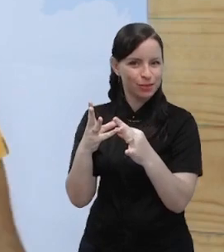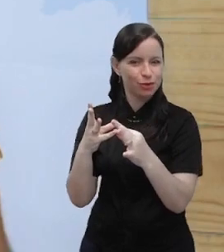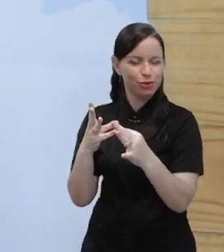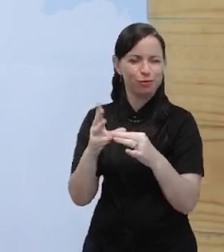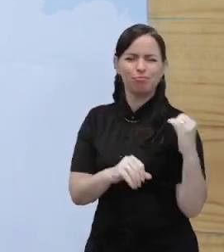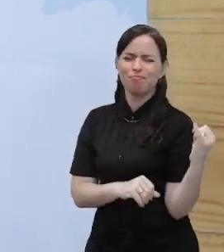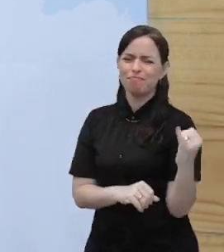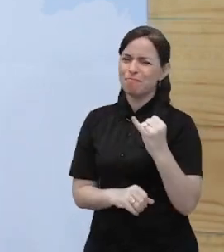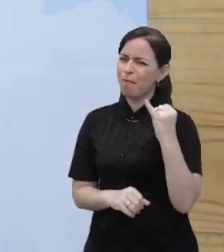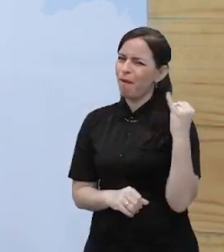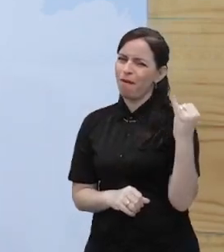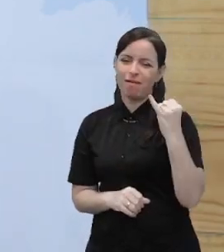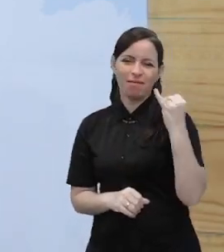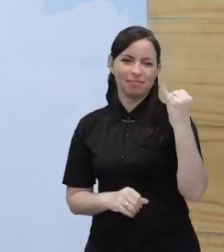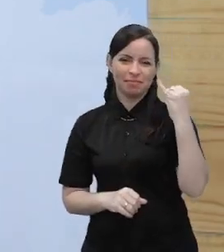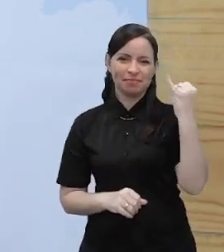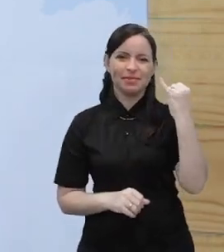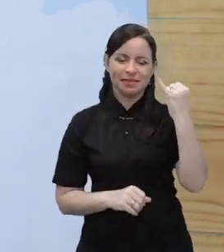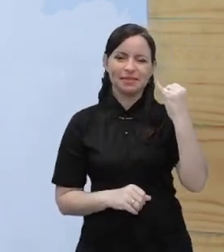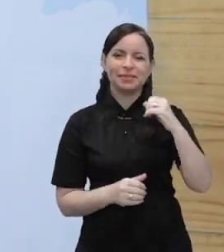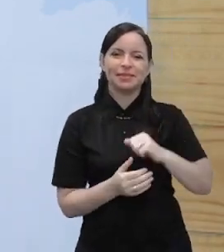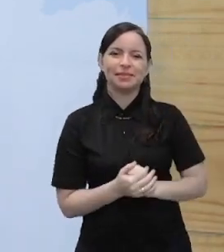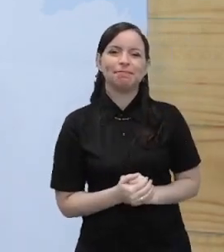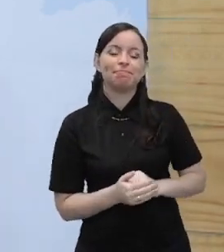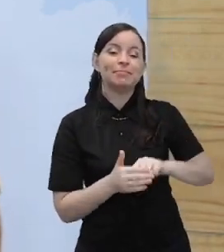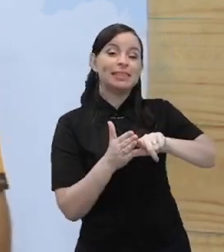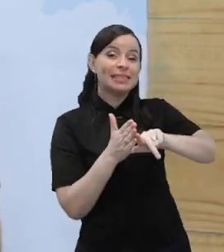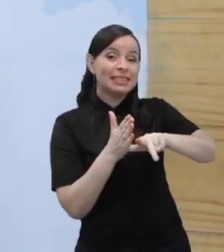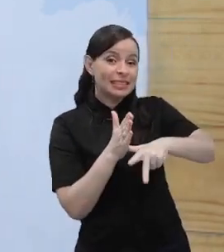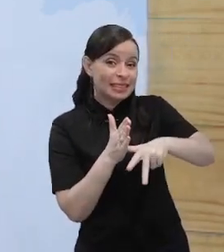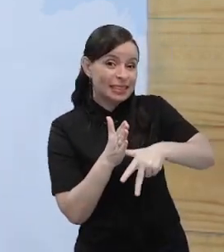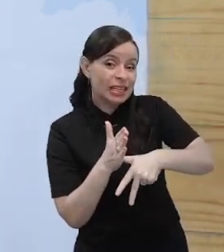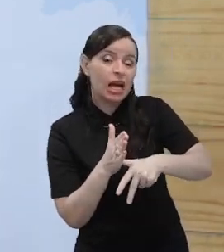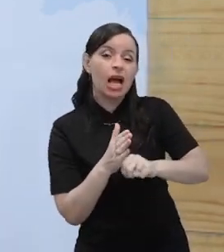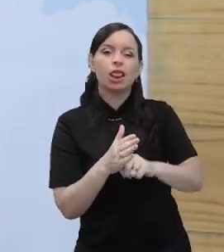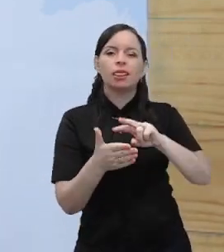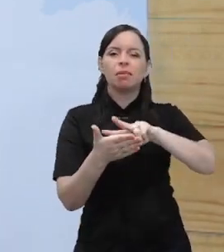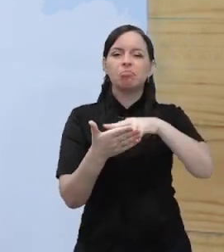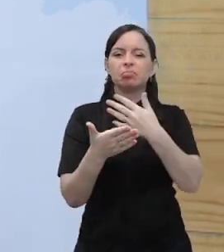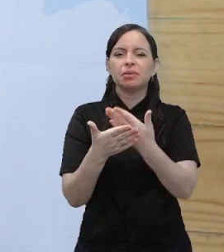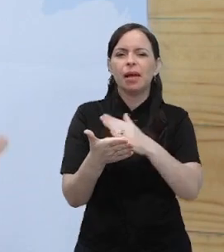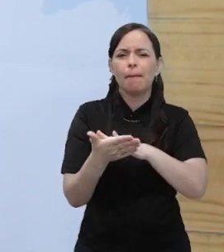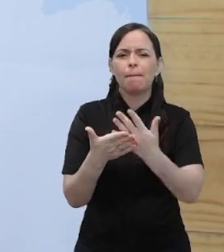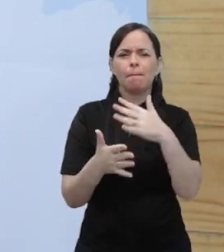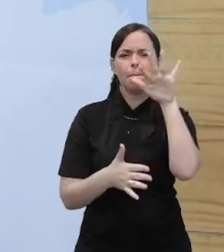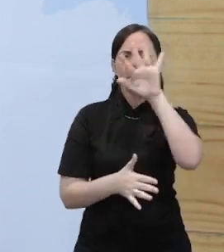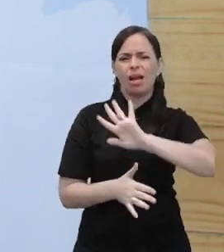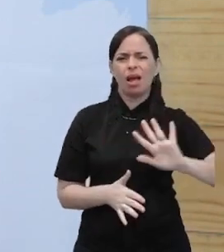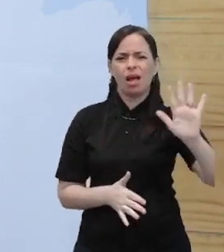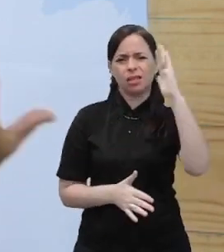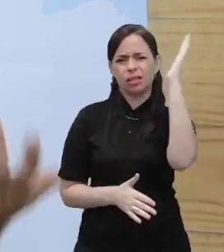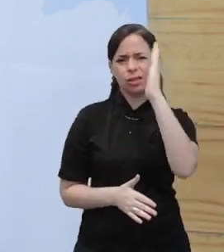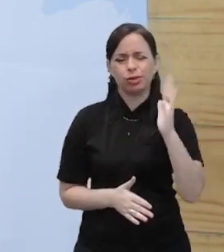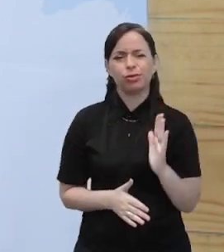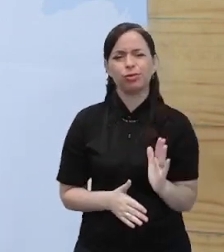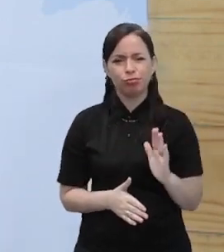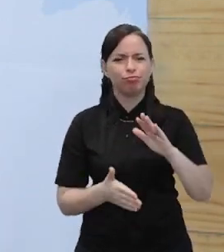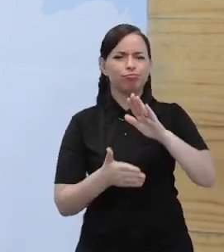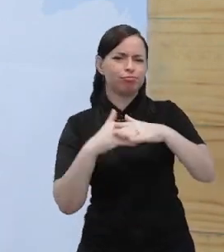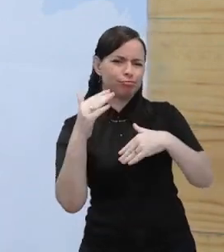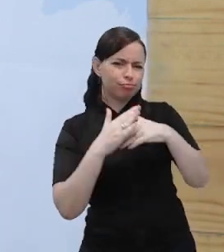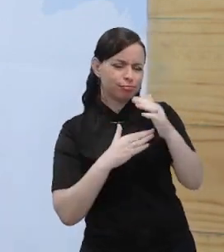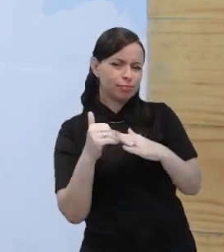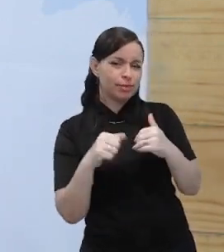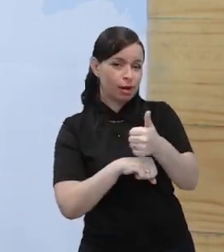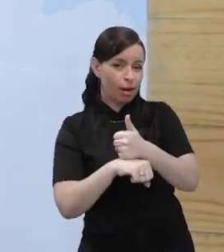muito importante como um sindicato, né? Para os intérpretes no Brasil inteiro. Nosso trabalho, profissionalmente falando,